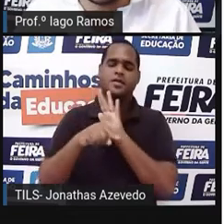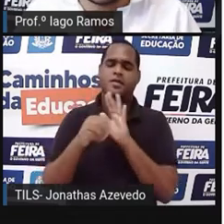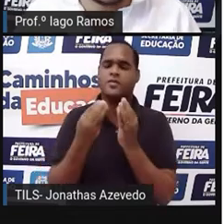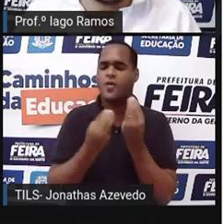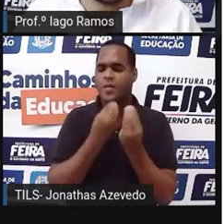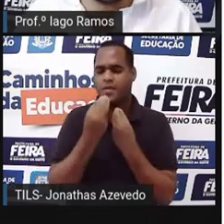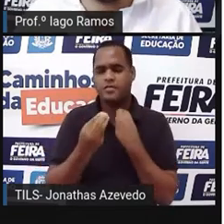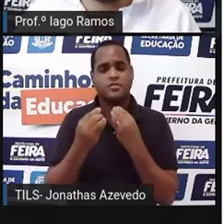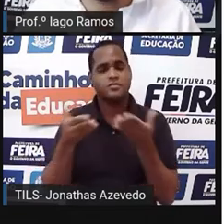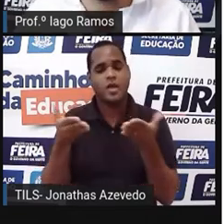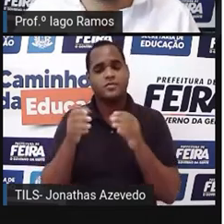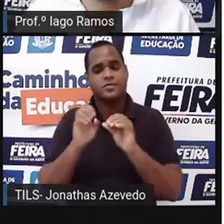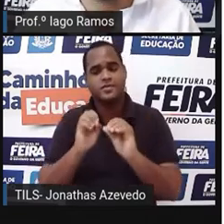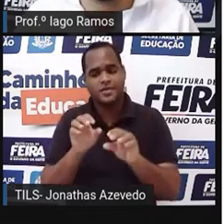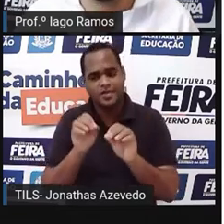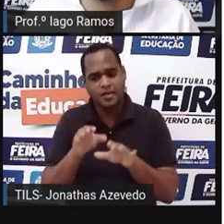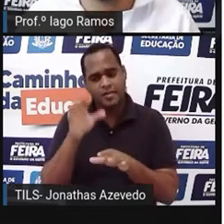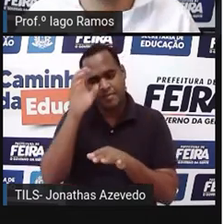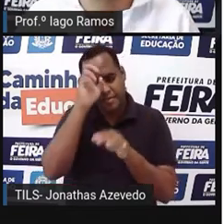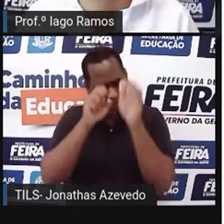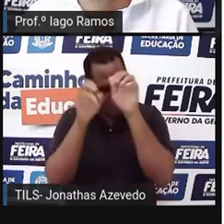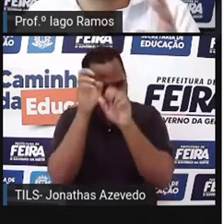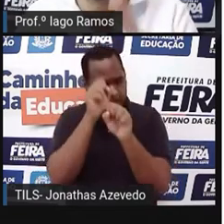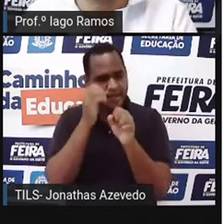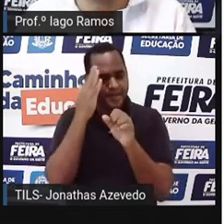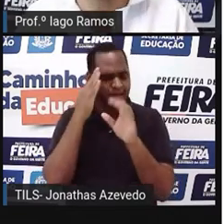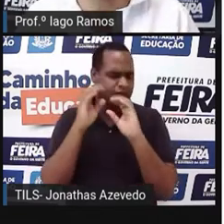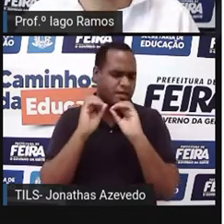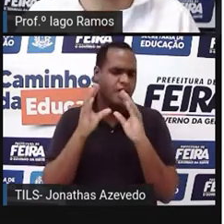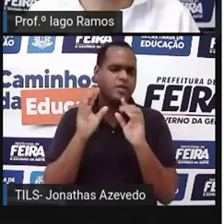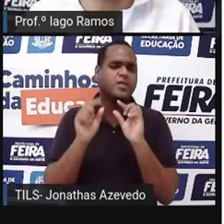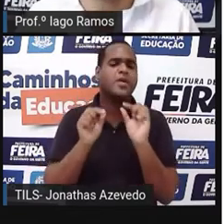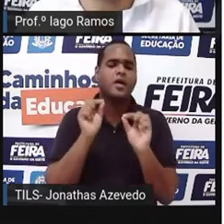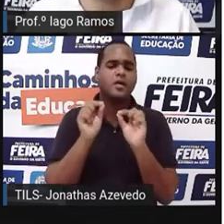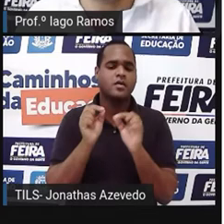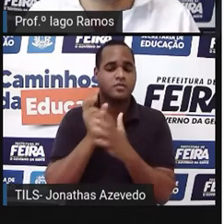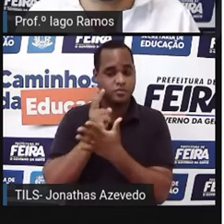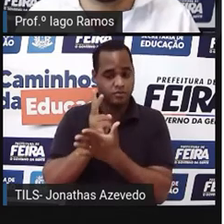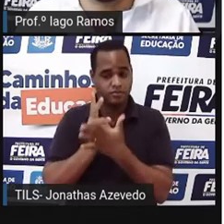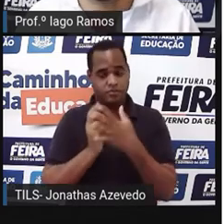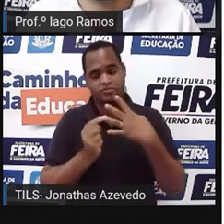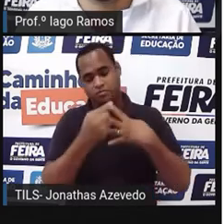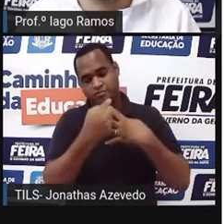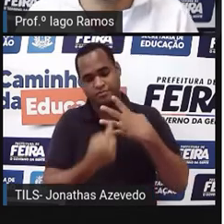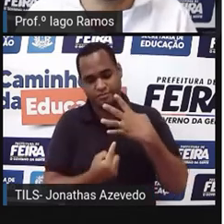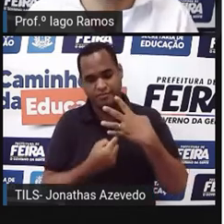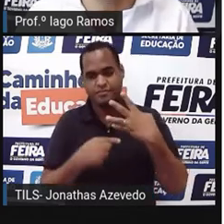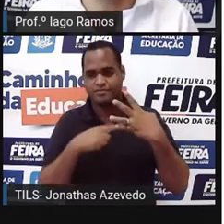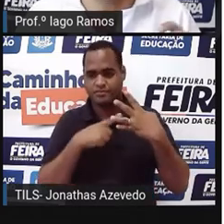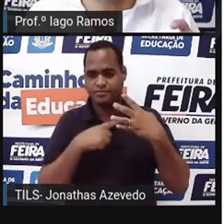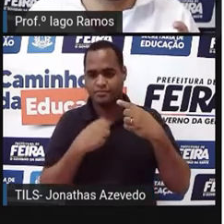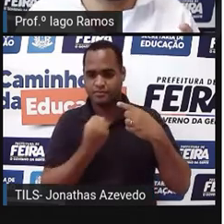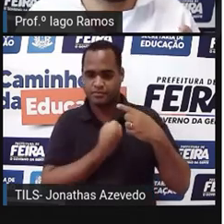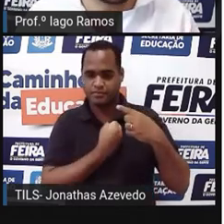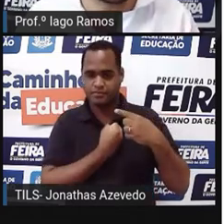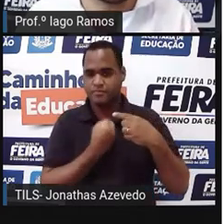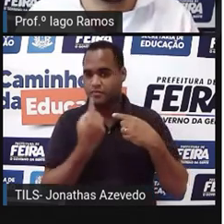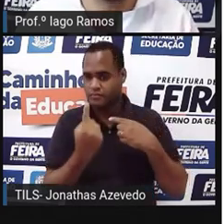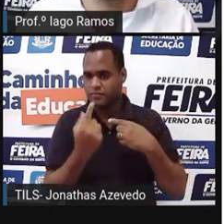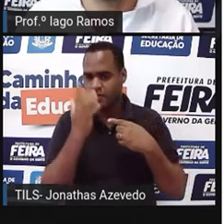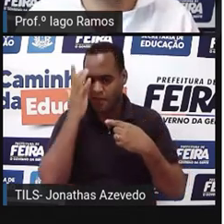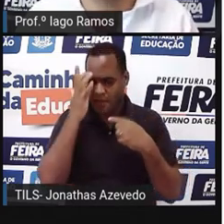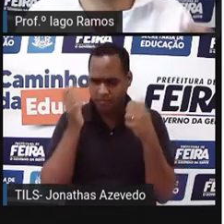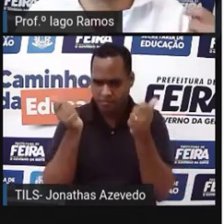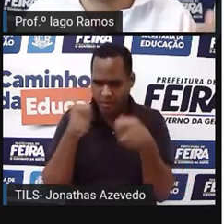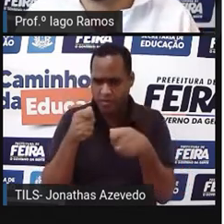quanto da aula eu consegui entender até aqui, e aí a gente sempre tem quatro opções. Número 1, se você acha